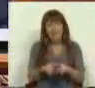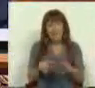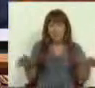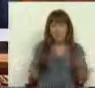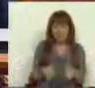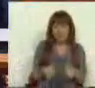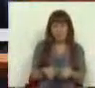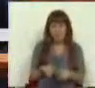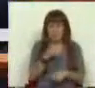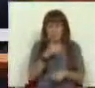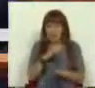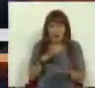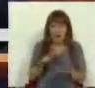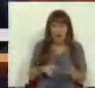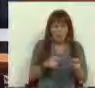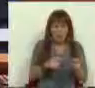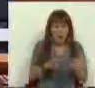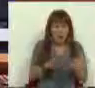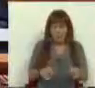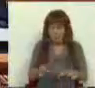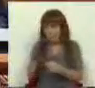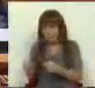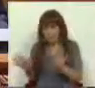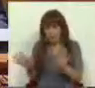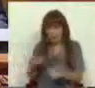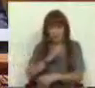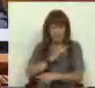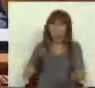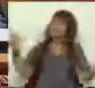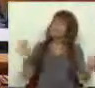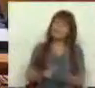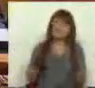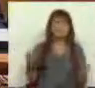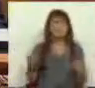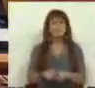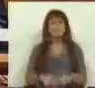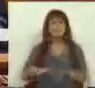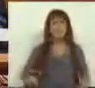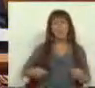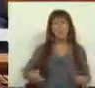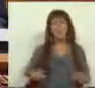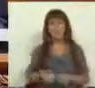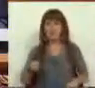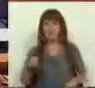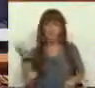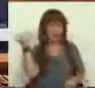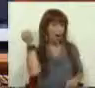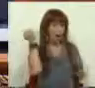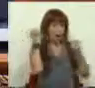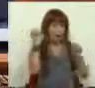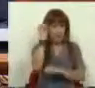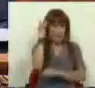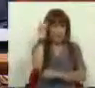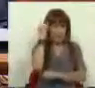retraia as decisões de investimento privado e reduz naturalmente o consumo na região